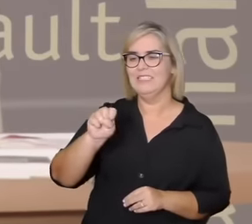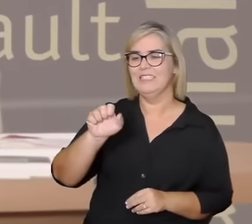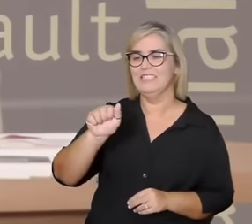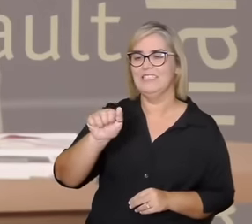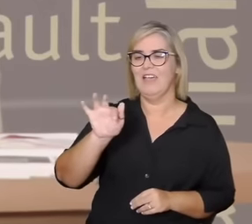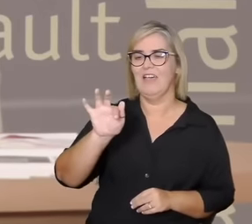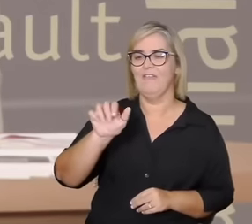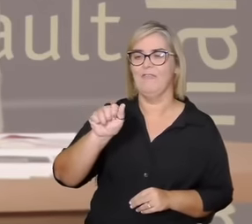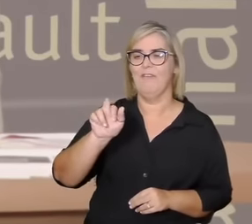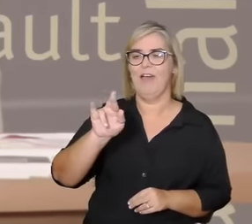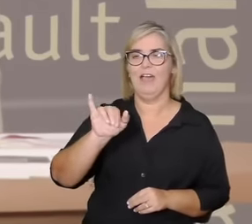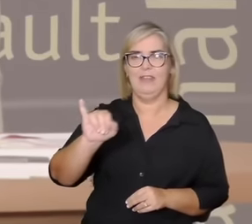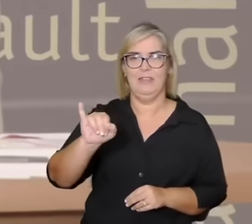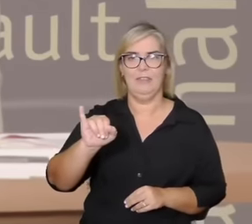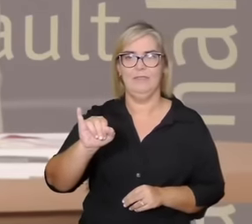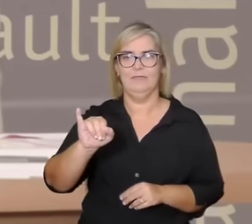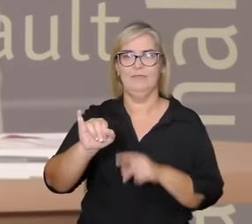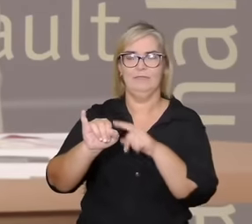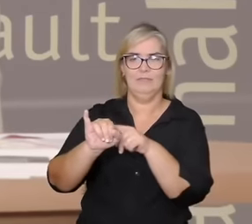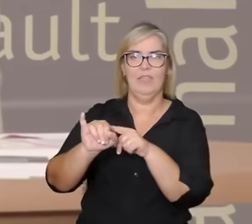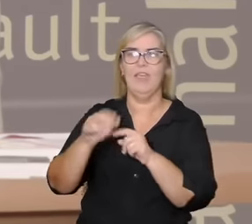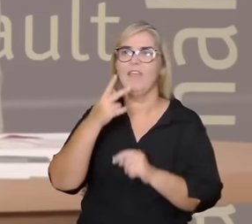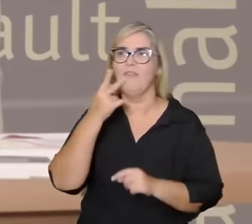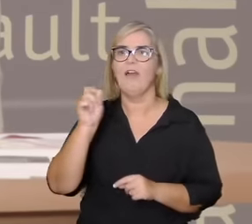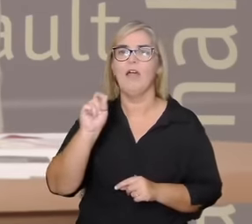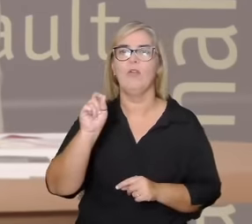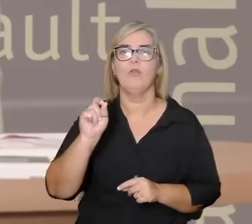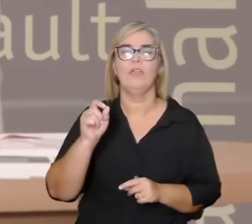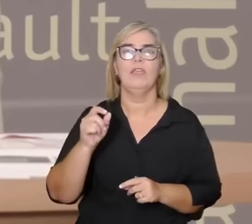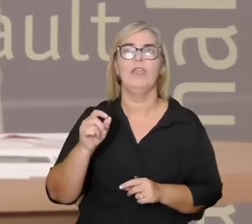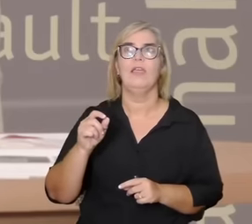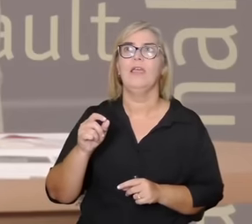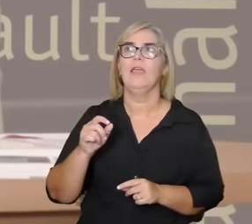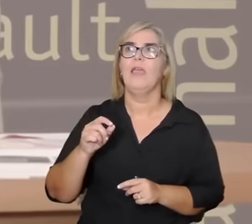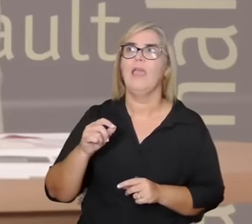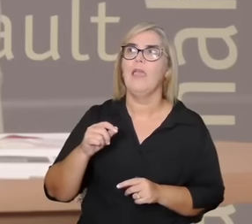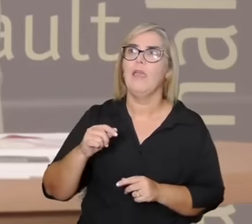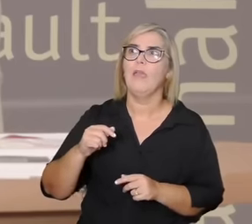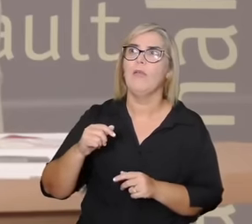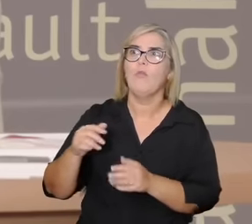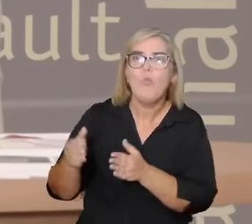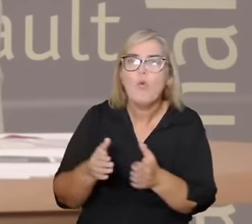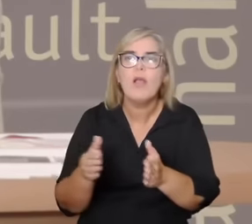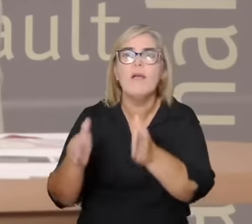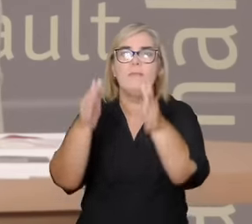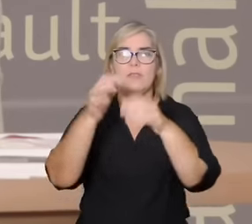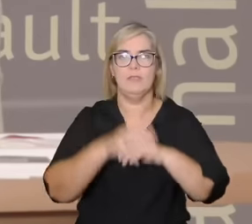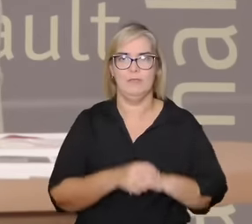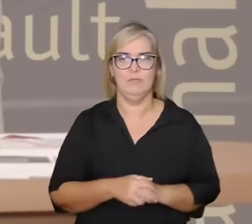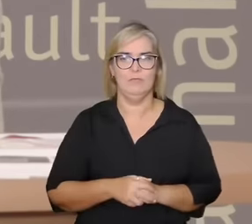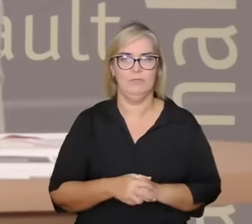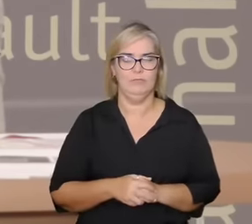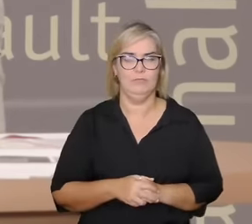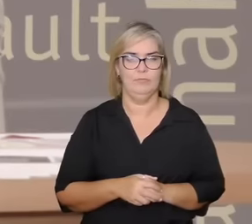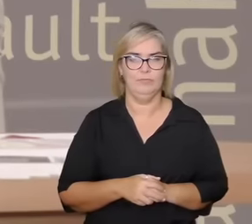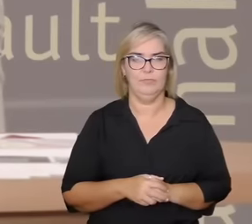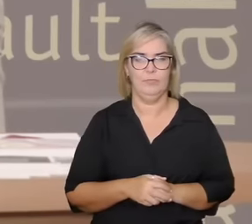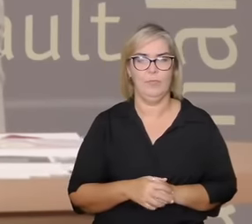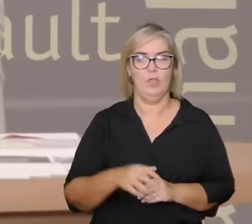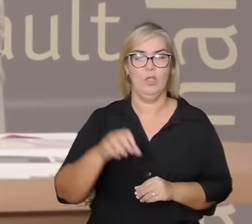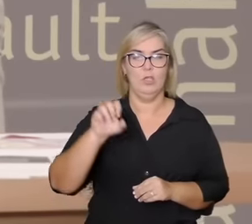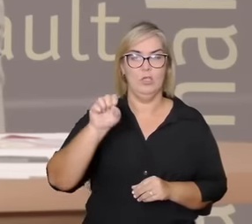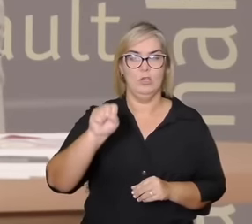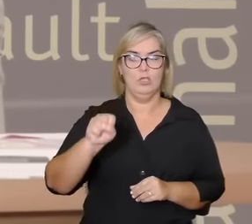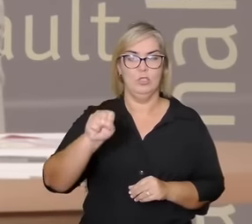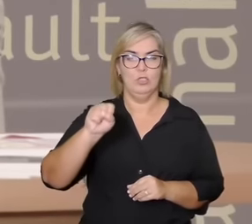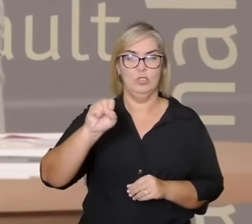originalmente quer dizer jornada é uma jornada porque Sobonfusomê assim como